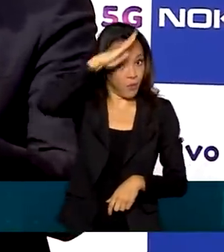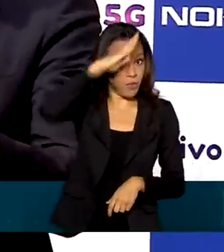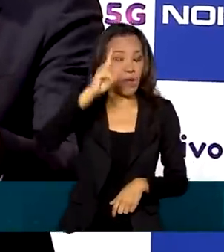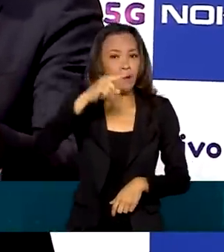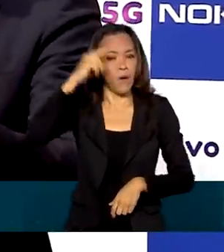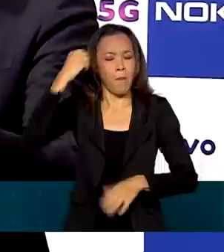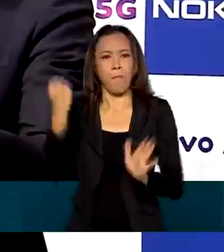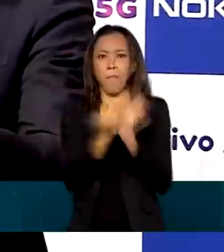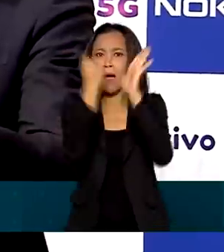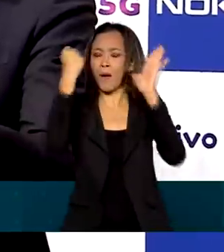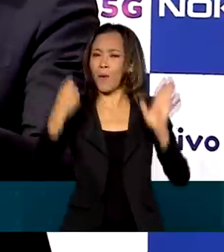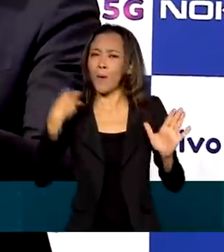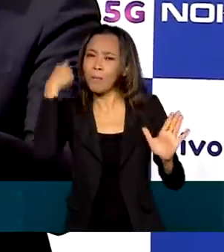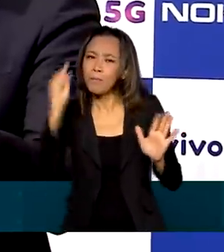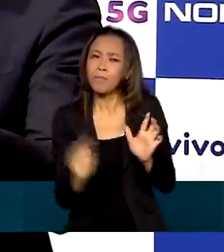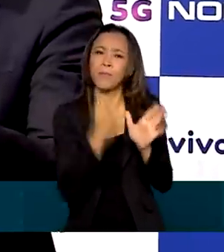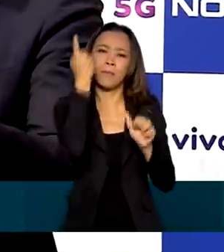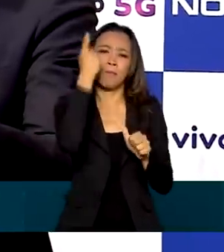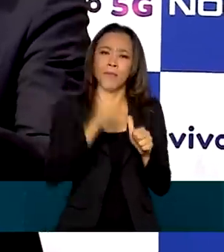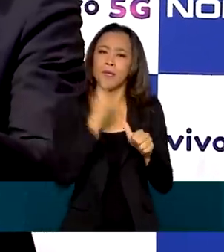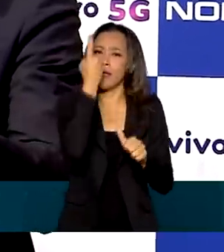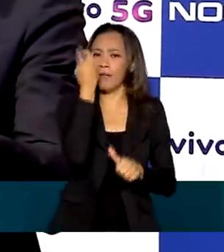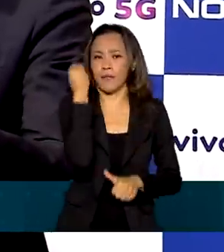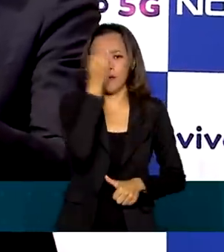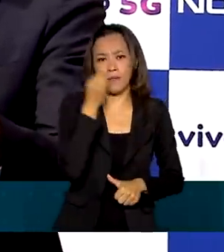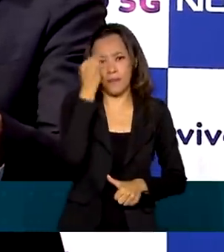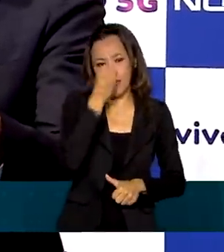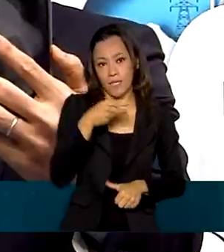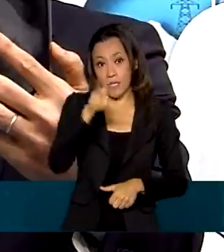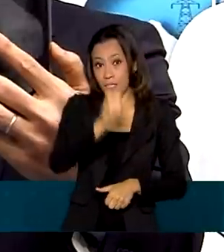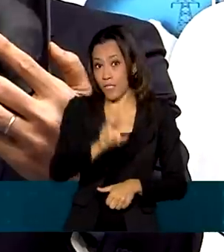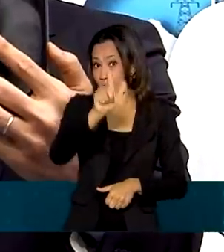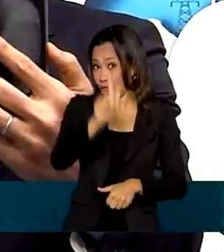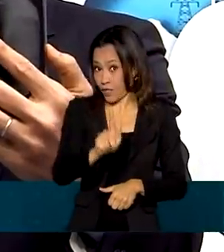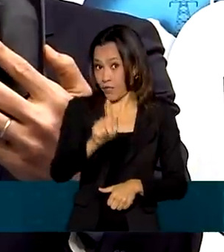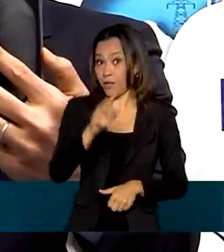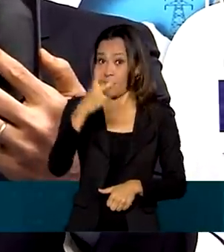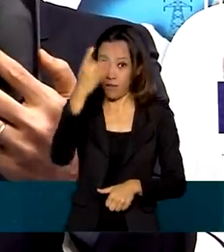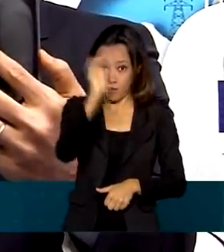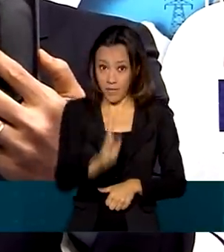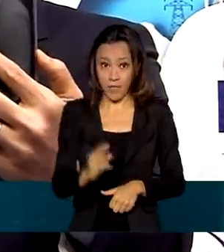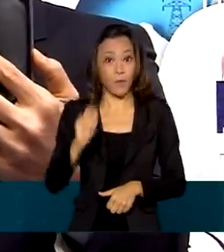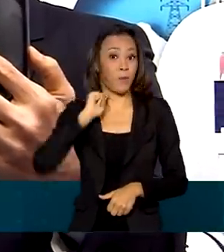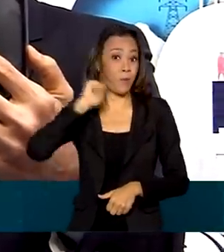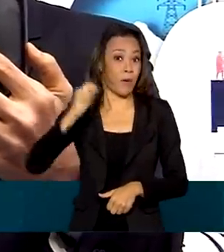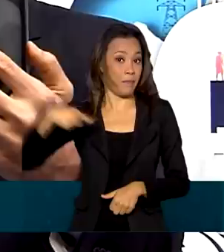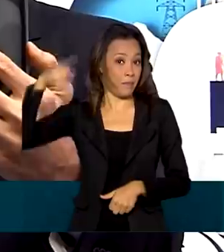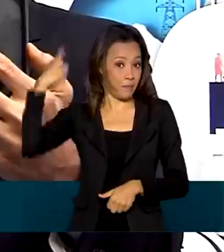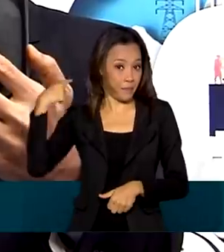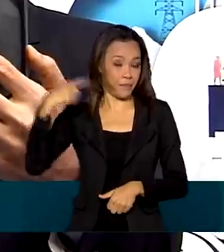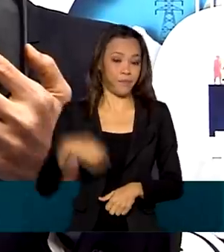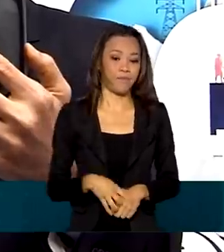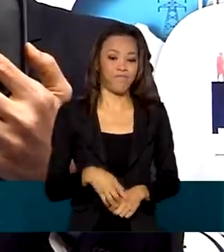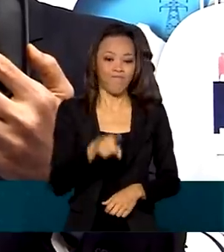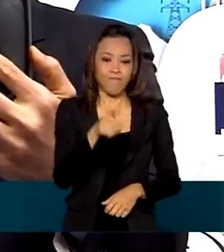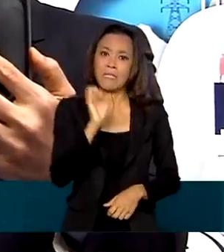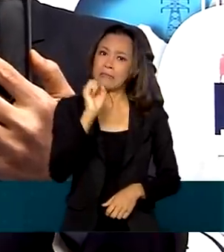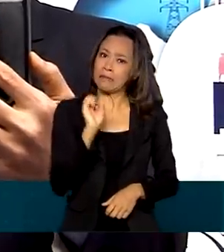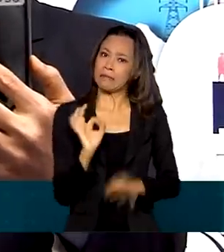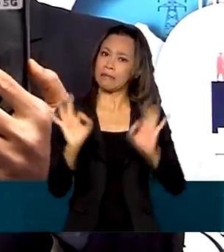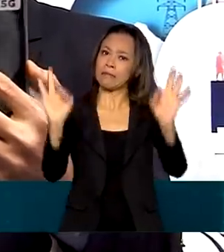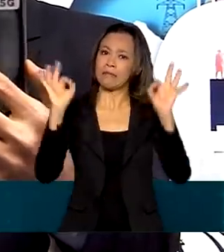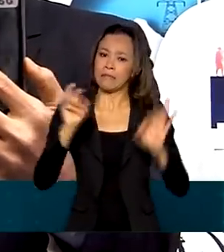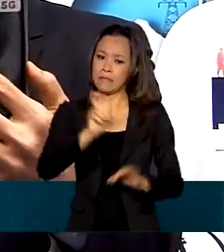transmissão experimental com a tecnologia 5G no país em abril. Realmente, a 5G vem em boa hora,